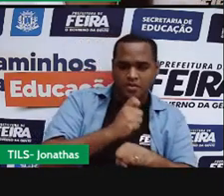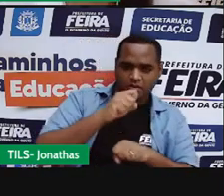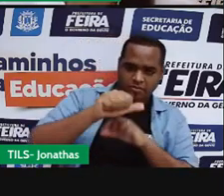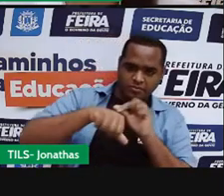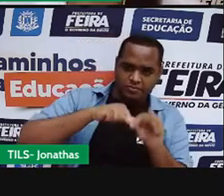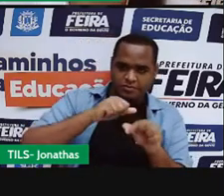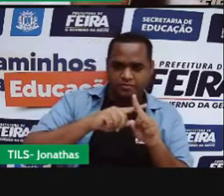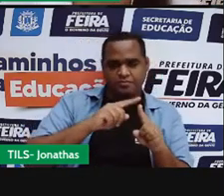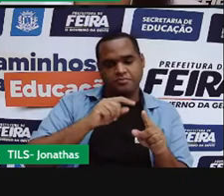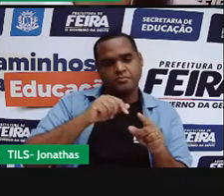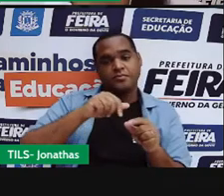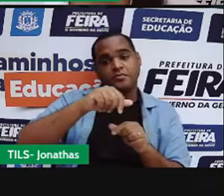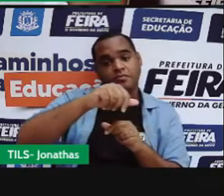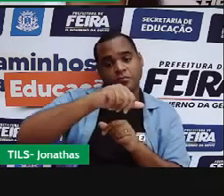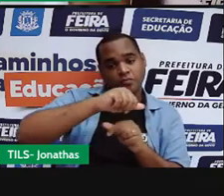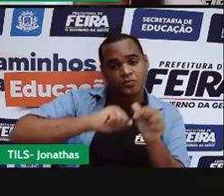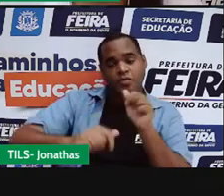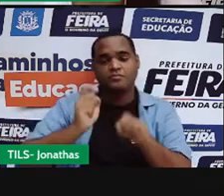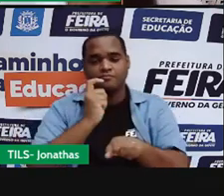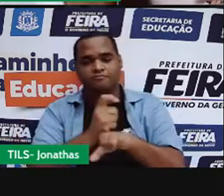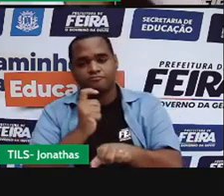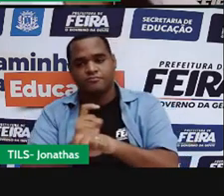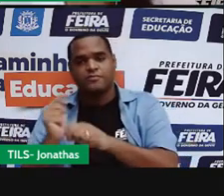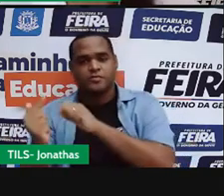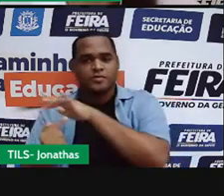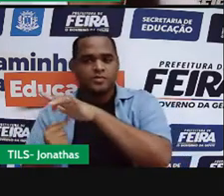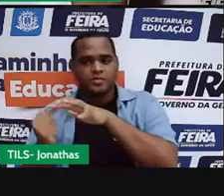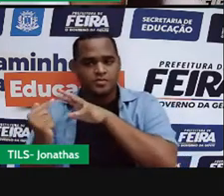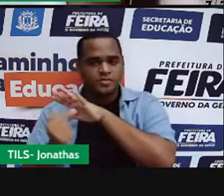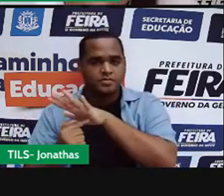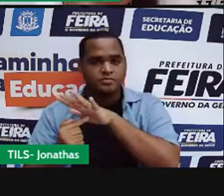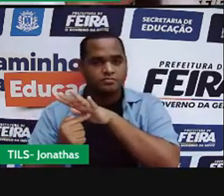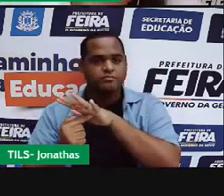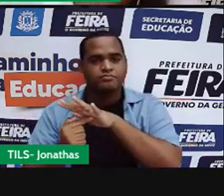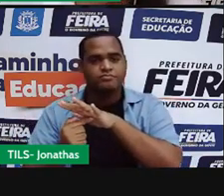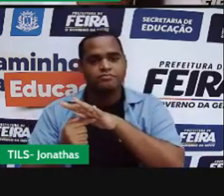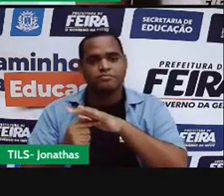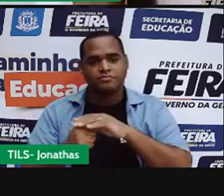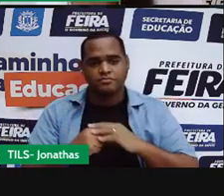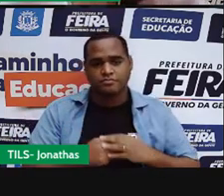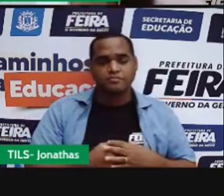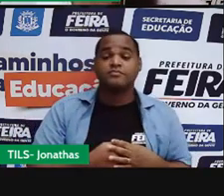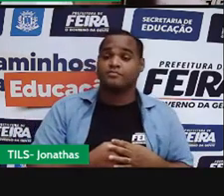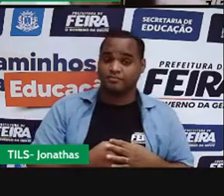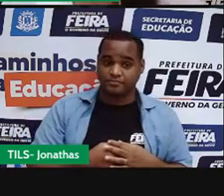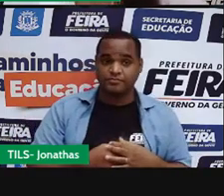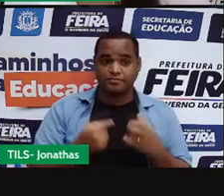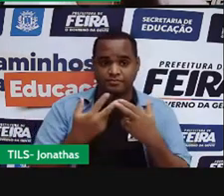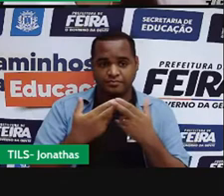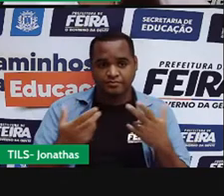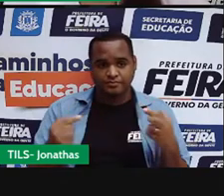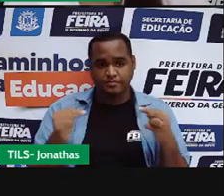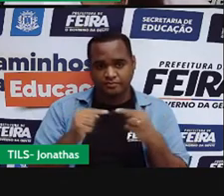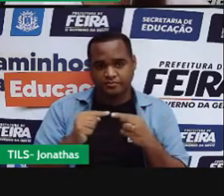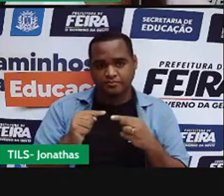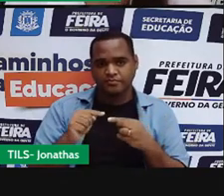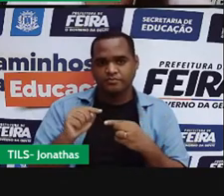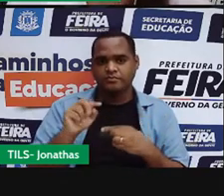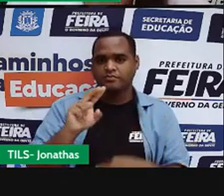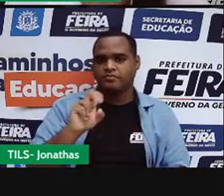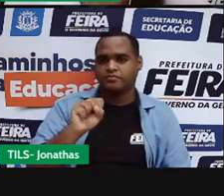E quando é do sólido direto para o gasoso, é a resublimação. Mas de uma forma geral, os dois casos a gente chama de